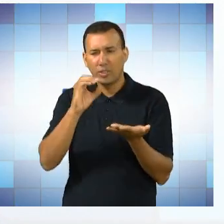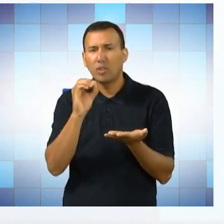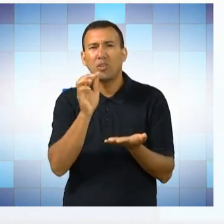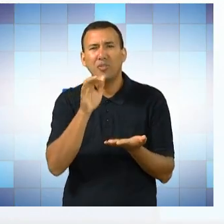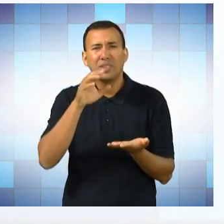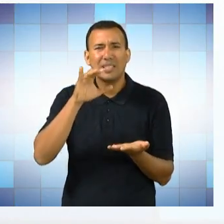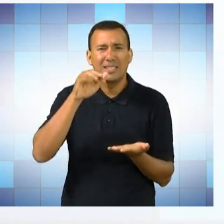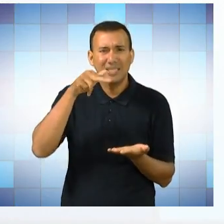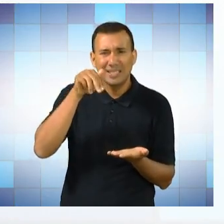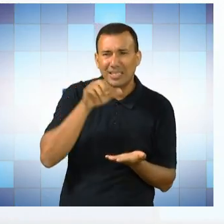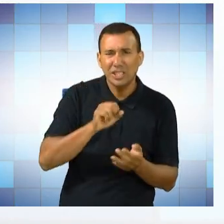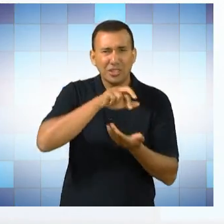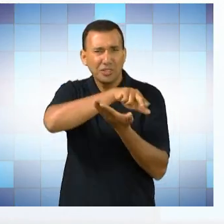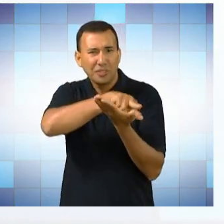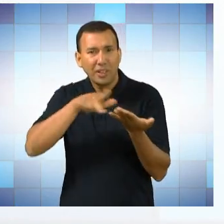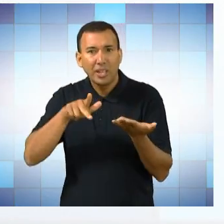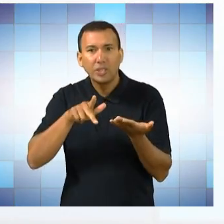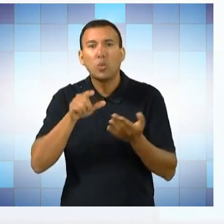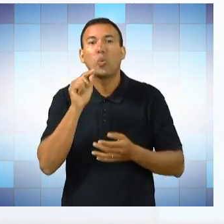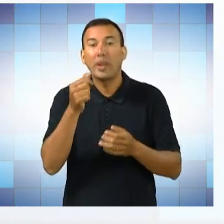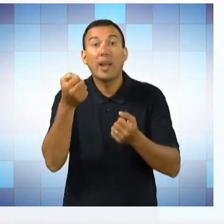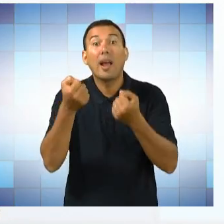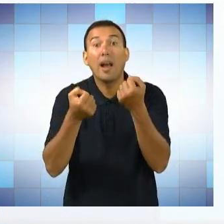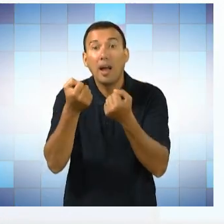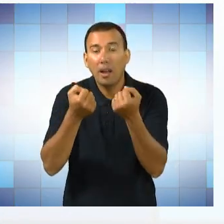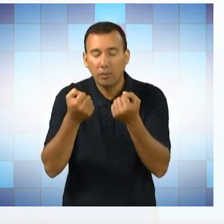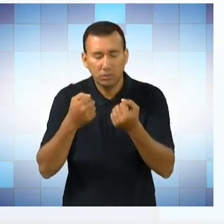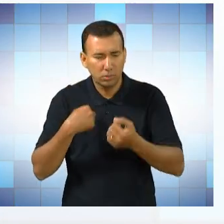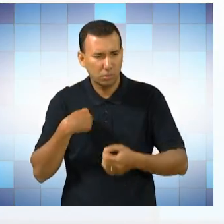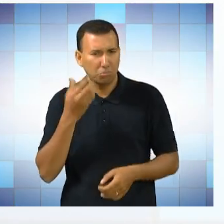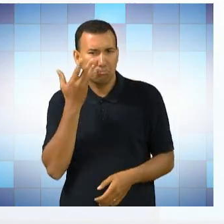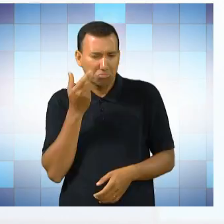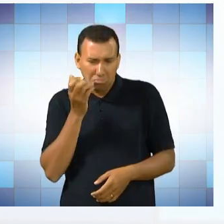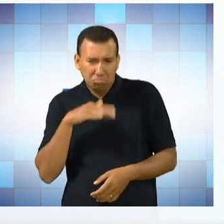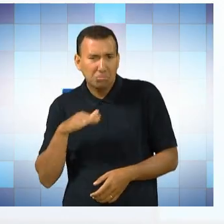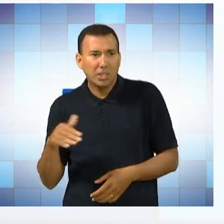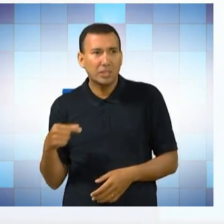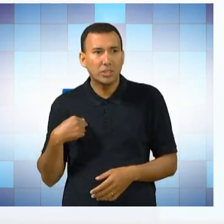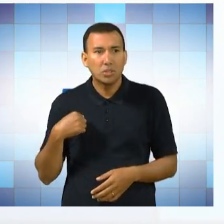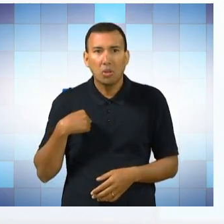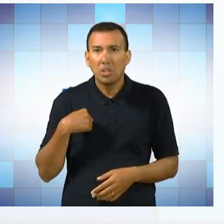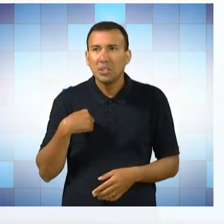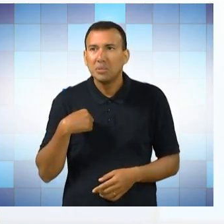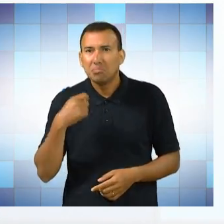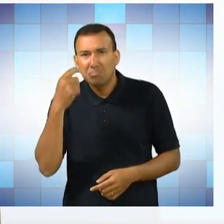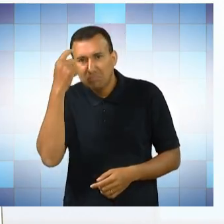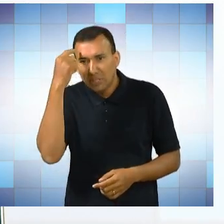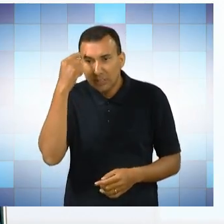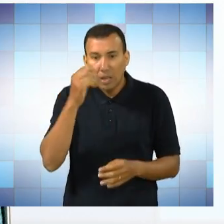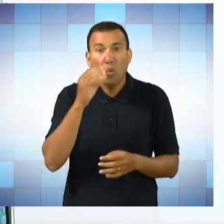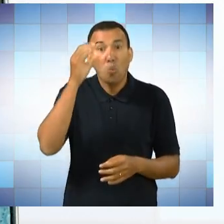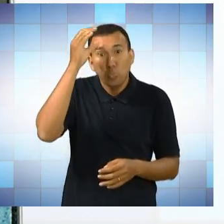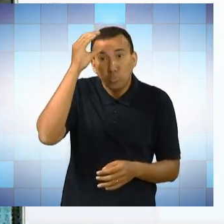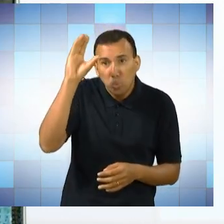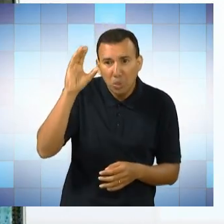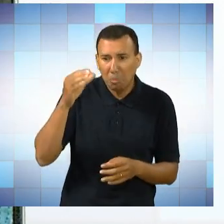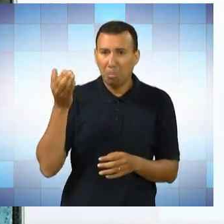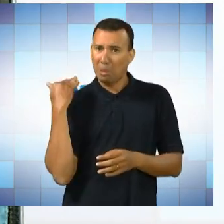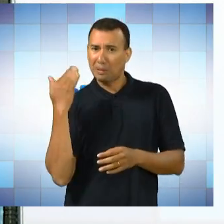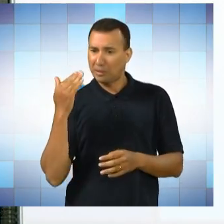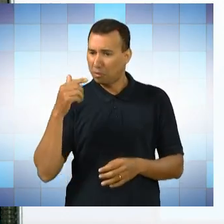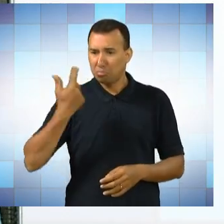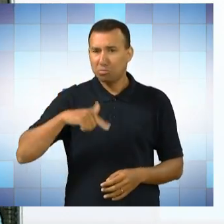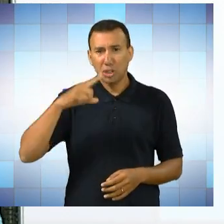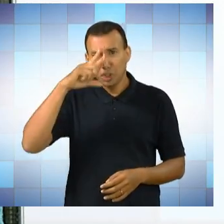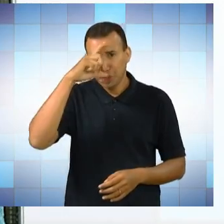de carro, na minha cabeça de criança, nós não tínhamos nenhum acesso à cultura, né? Então eu